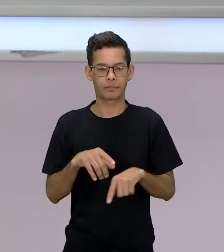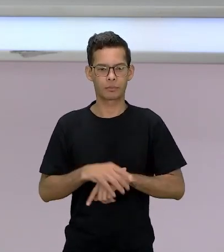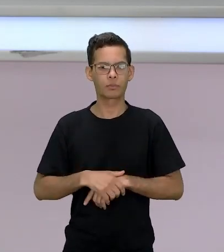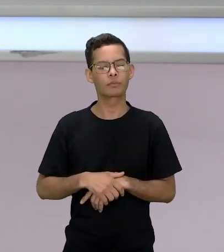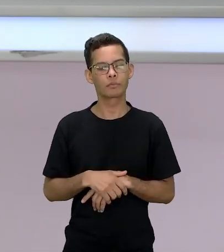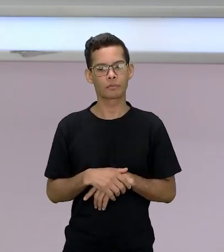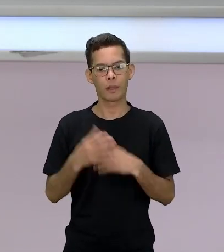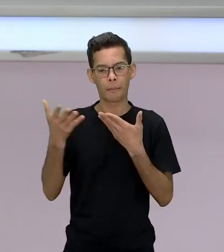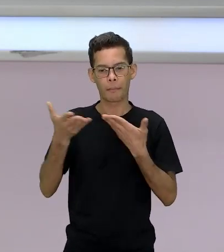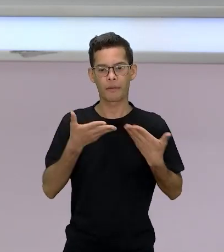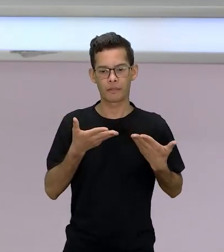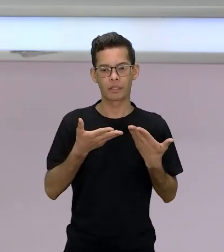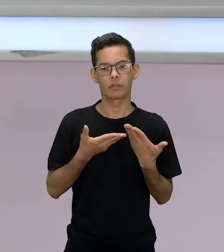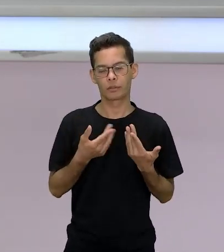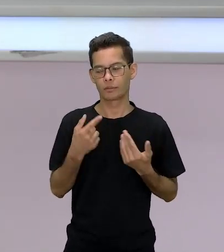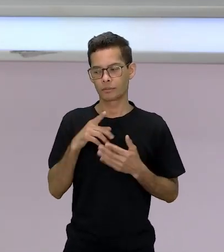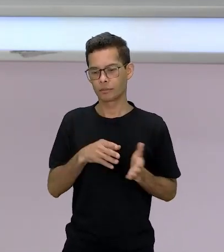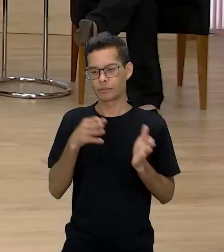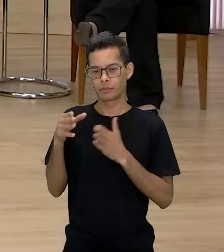Eu vou passar para o Carlos.